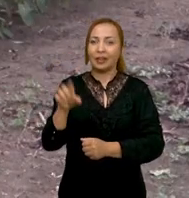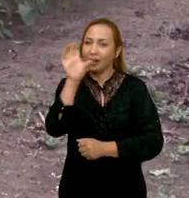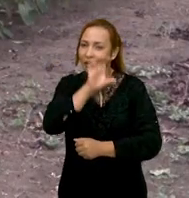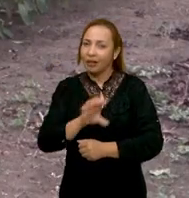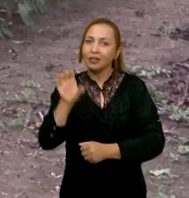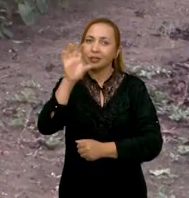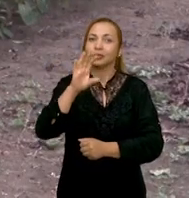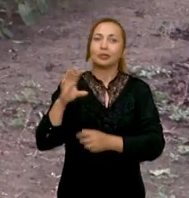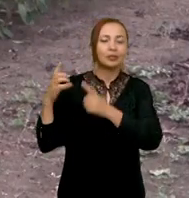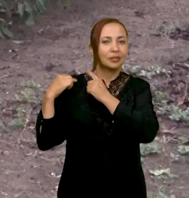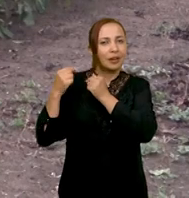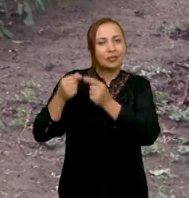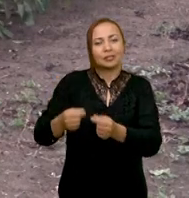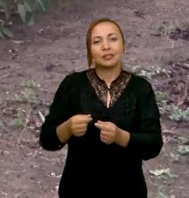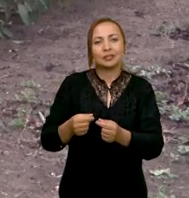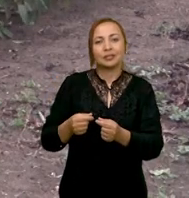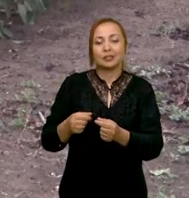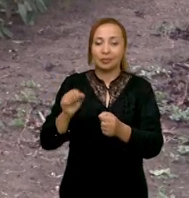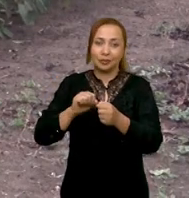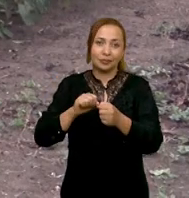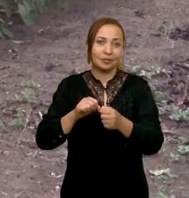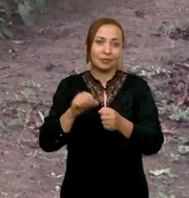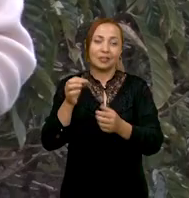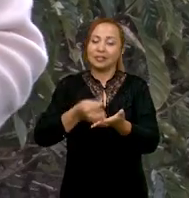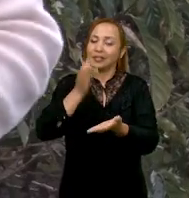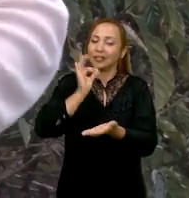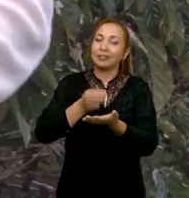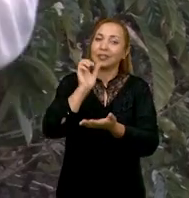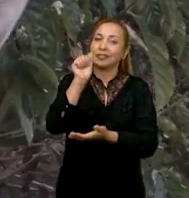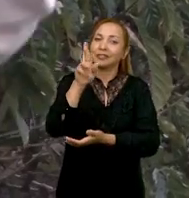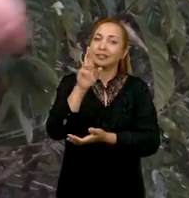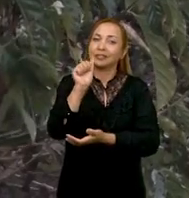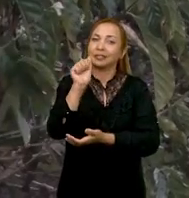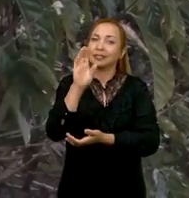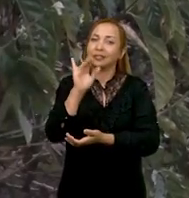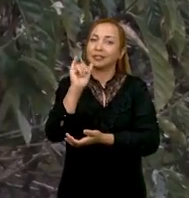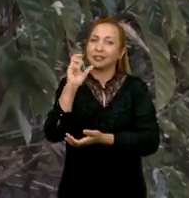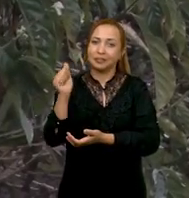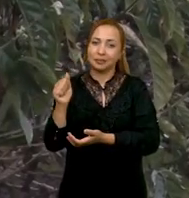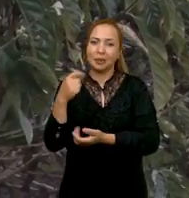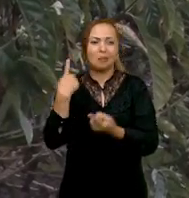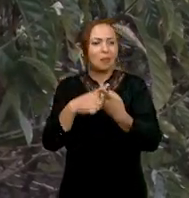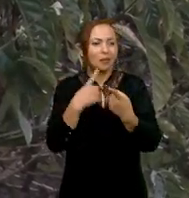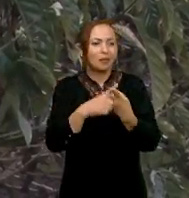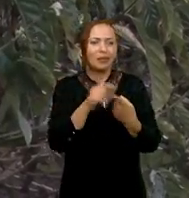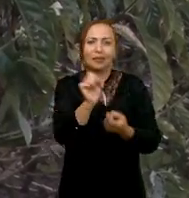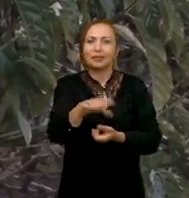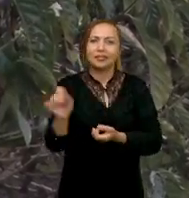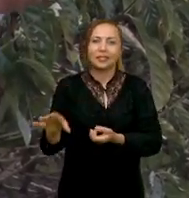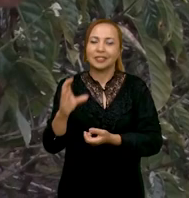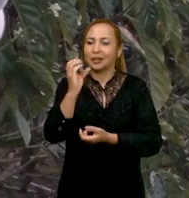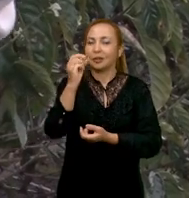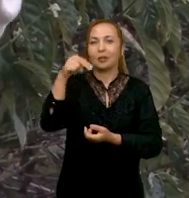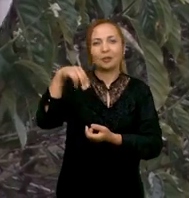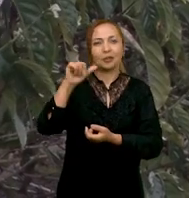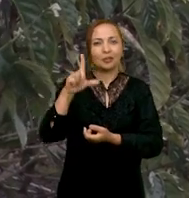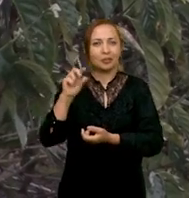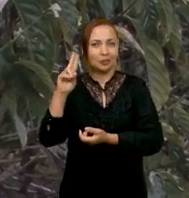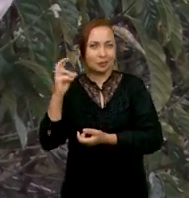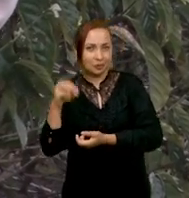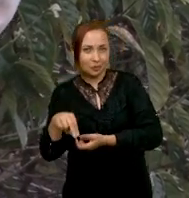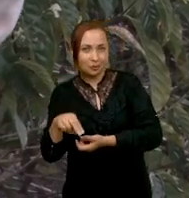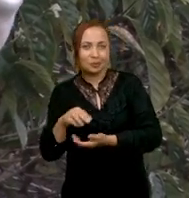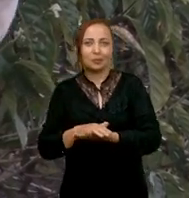uma região tradicional, produtora de café arábica. Para que plantar o Cunilon aqui? Porque pelas pesquisas,